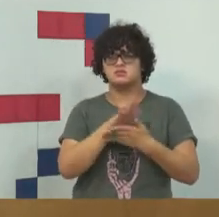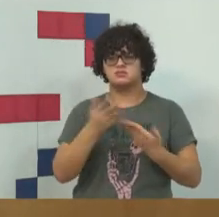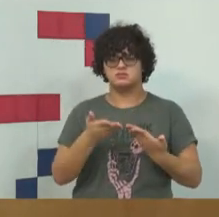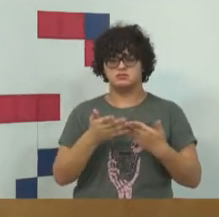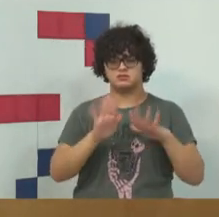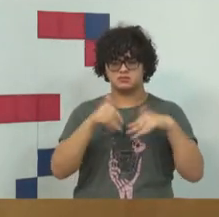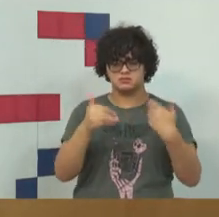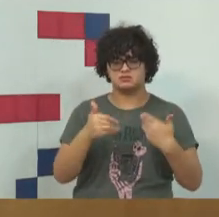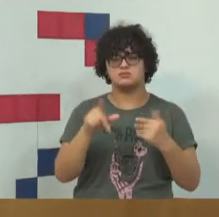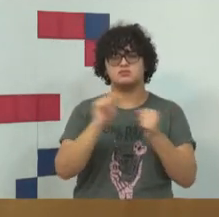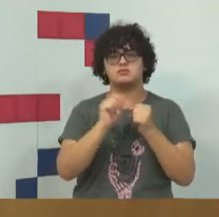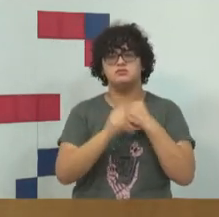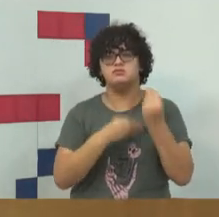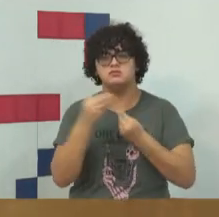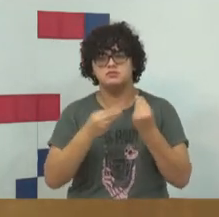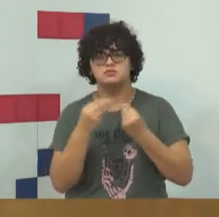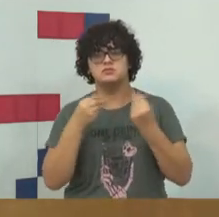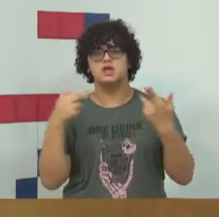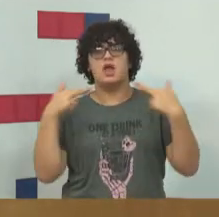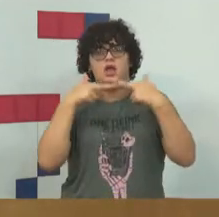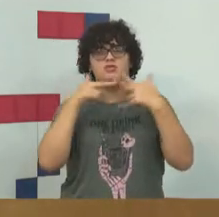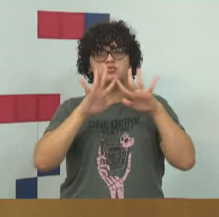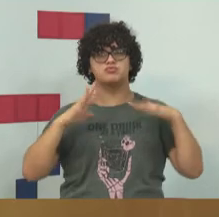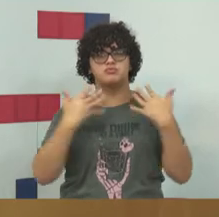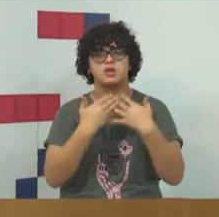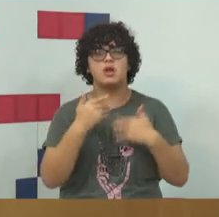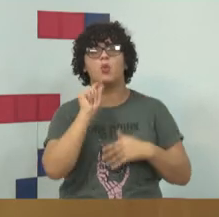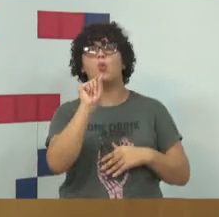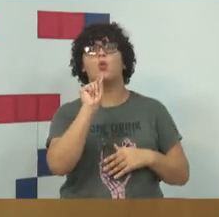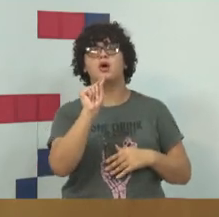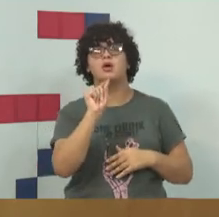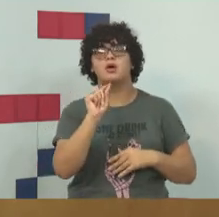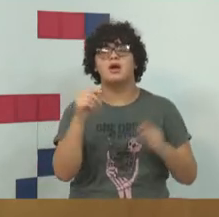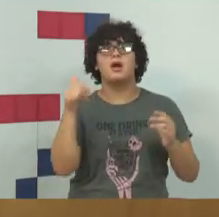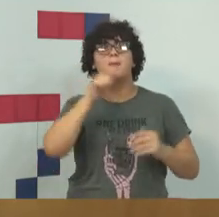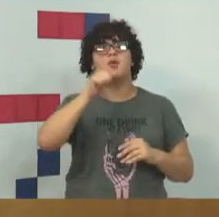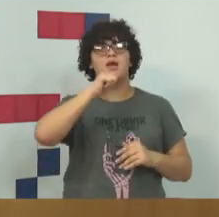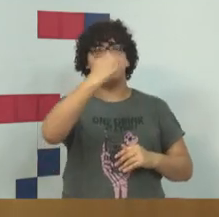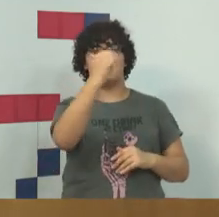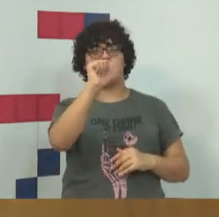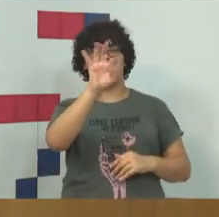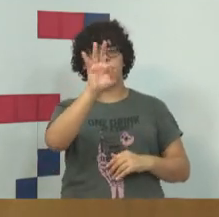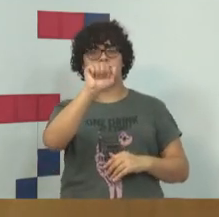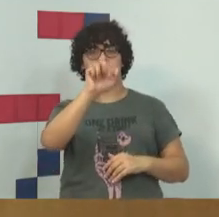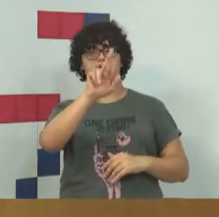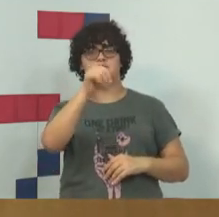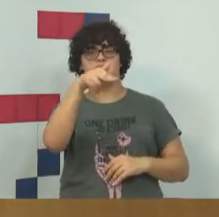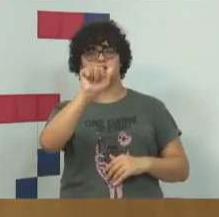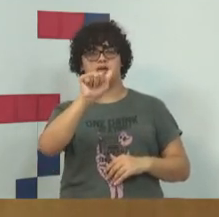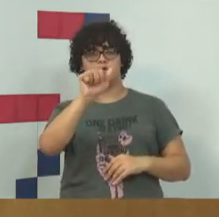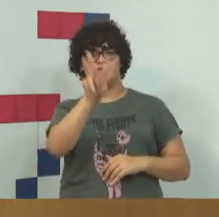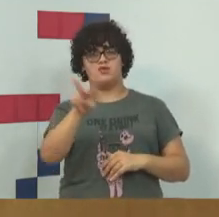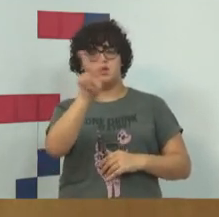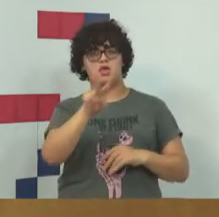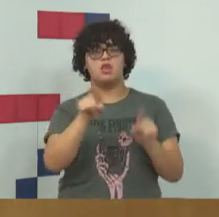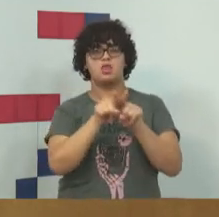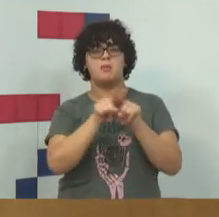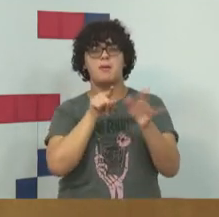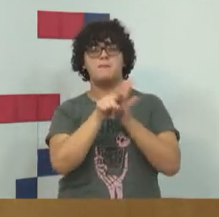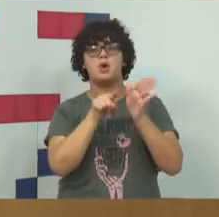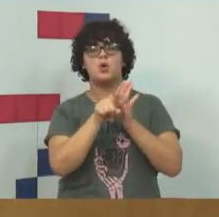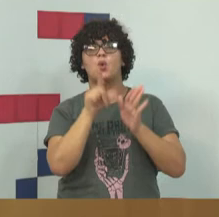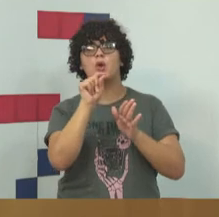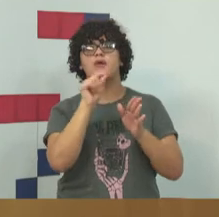e aí você fica vulnerável na rede. E a Catarina da Vergueiro também pergunta sobre Facebook